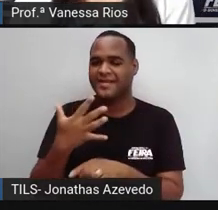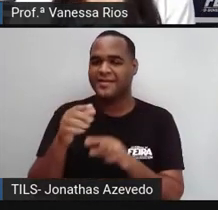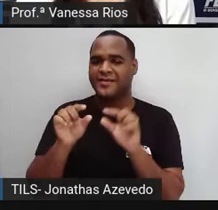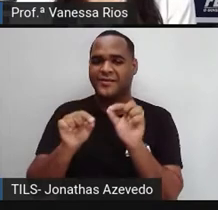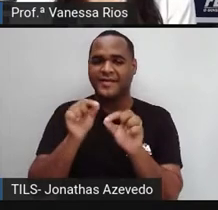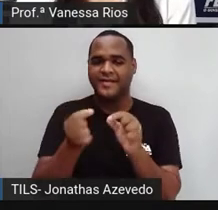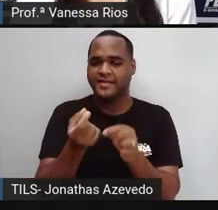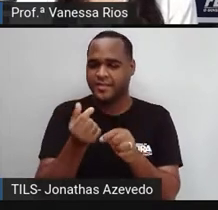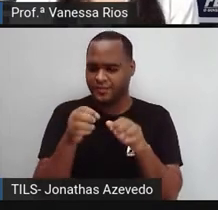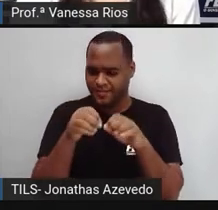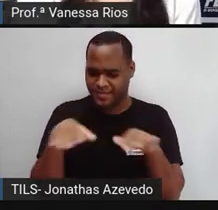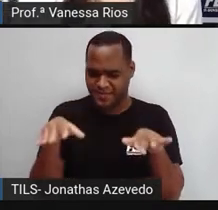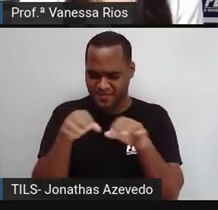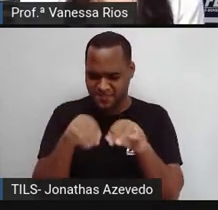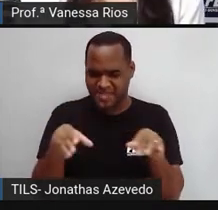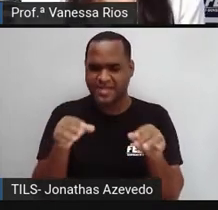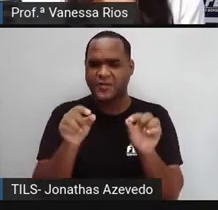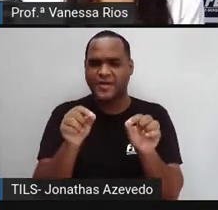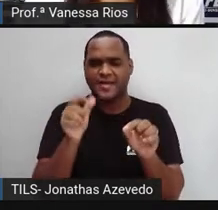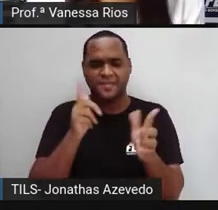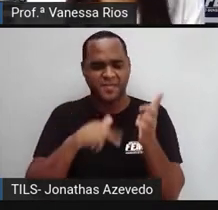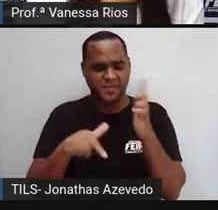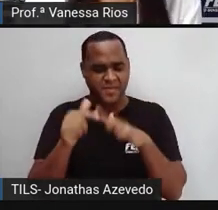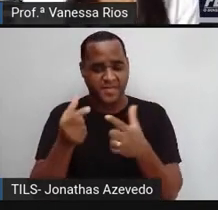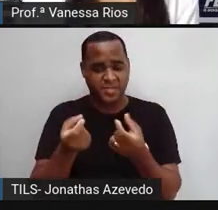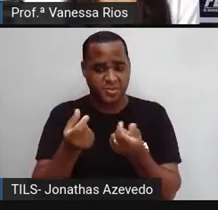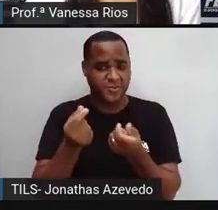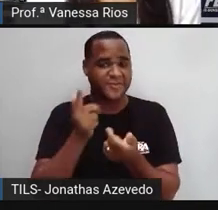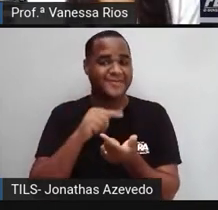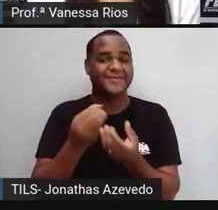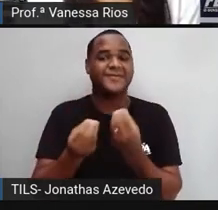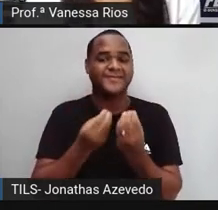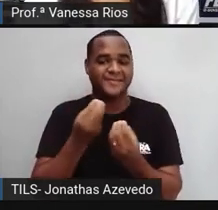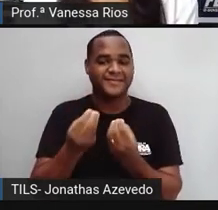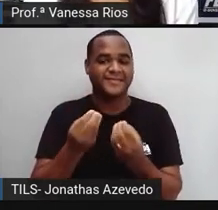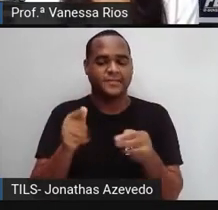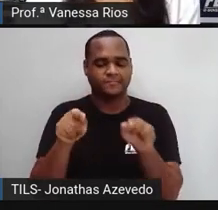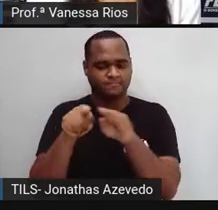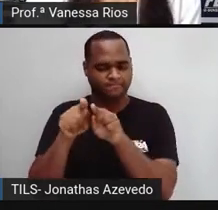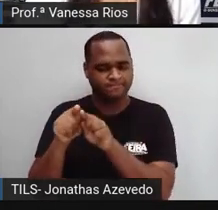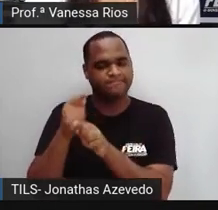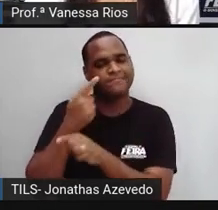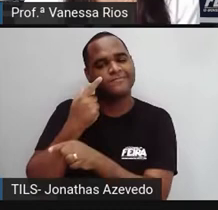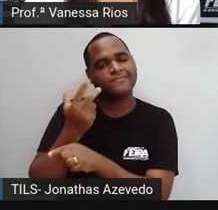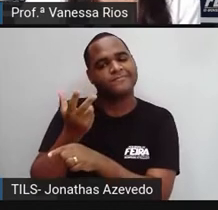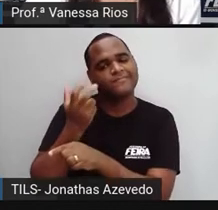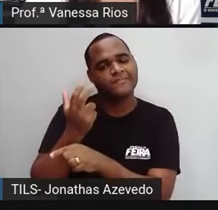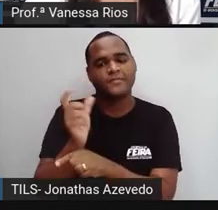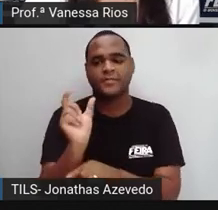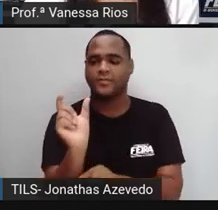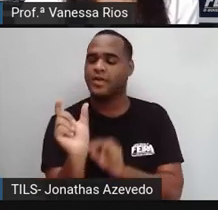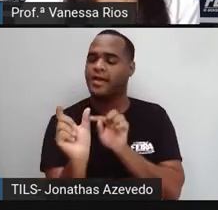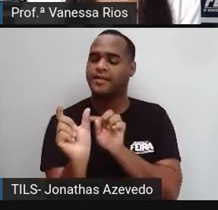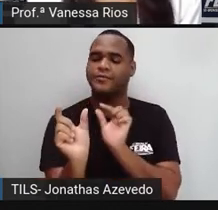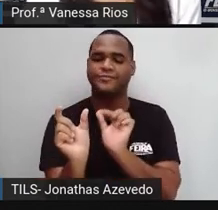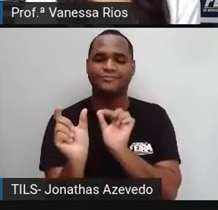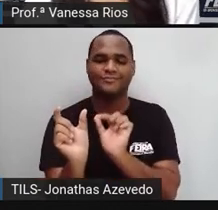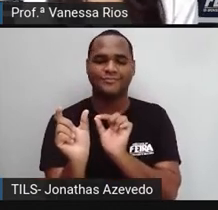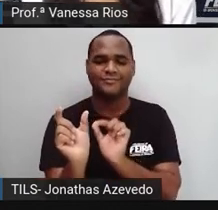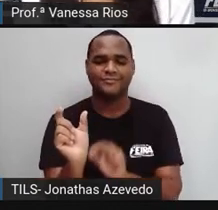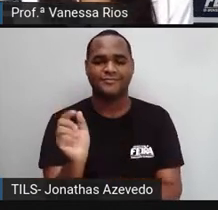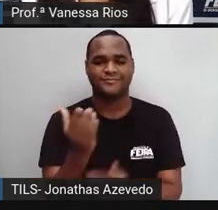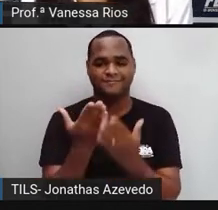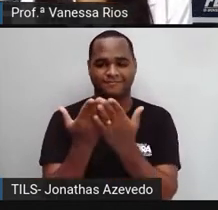gastar dinheiro e também fala em ganhar dinheiro, a gente também observou uma palavra aparecendo, que foi a